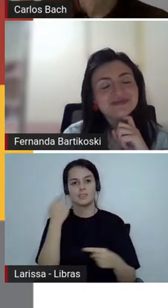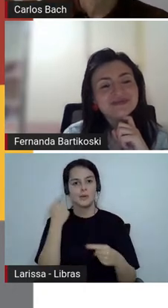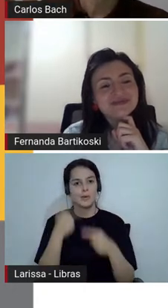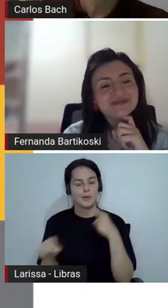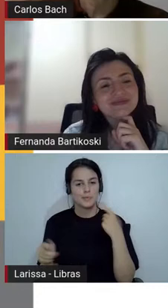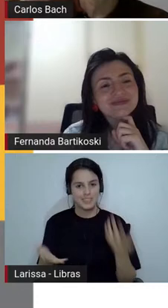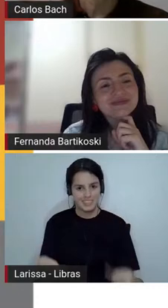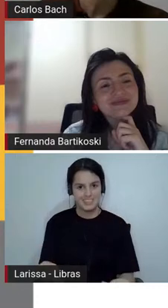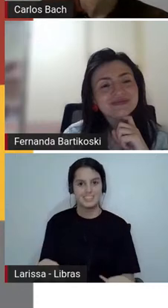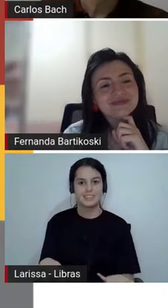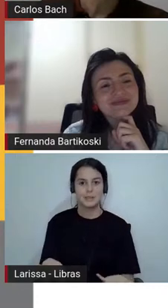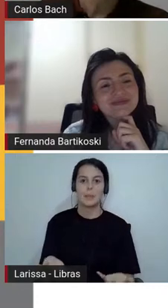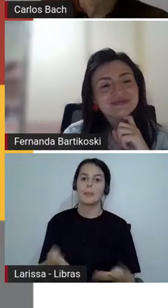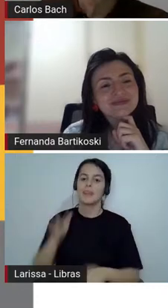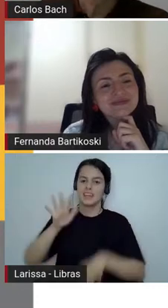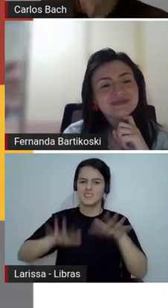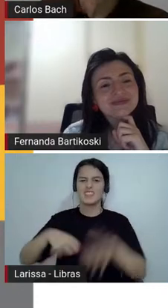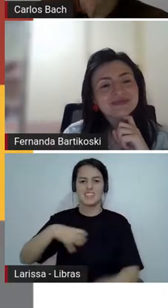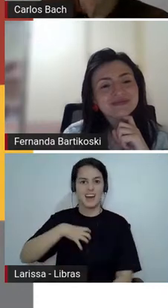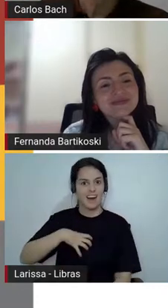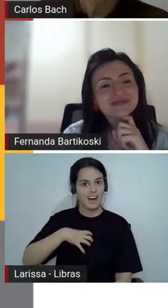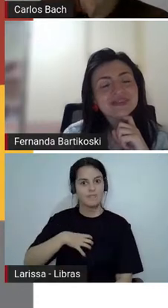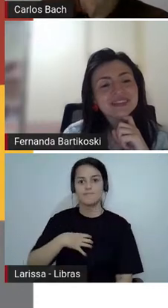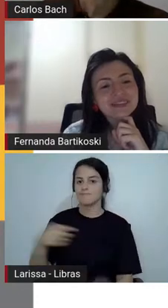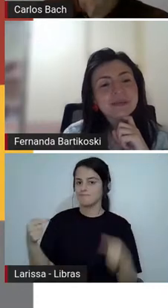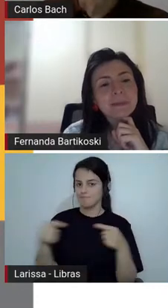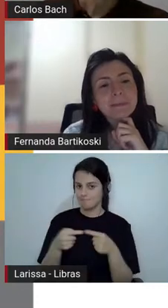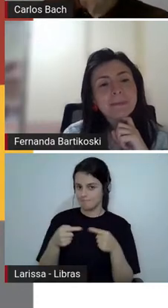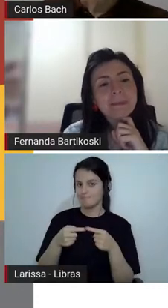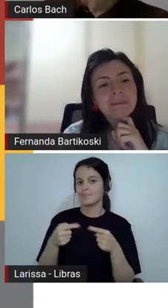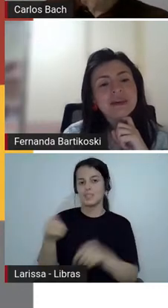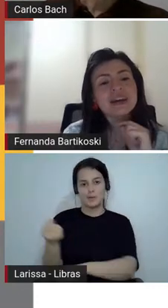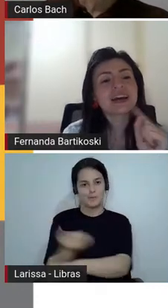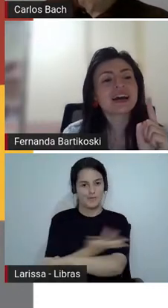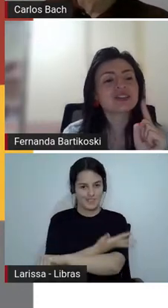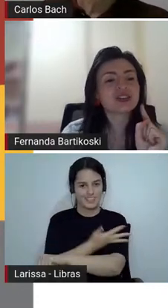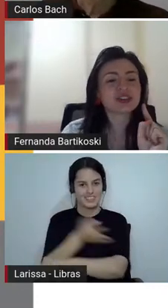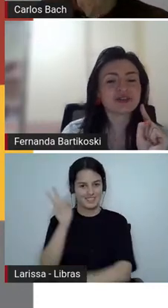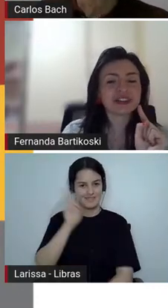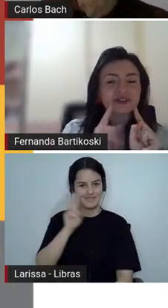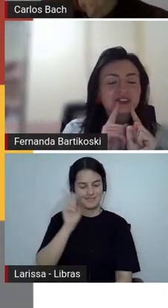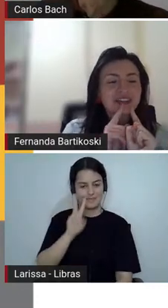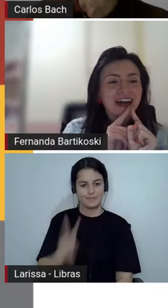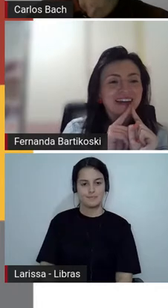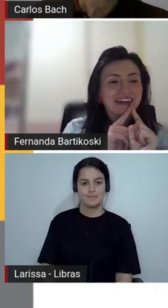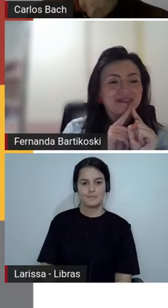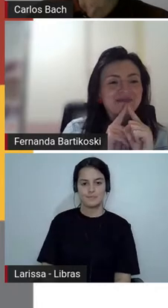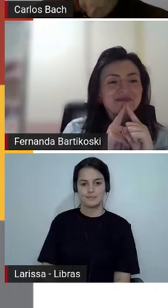vejam que eu estou falando de sentimentos mesmo, de emoções. Há um texto...